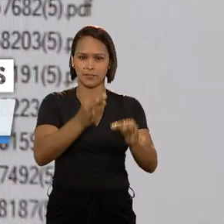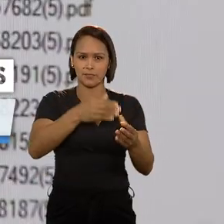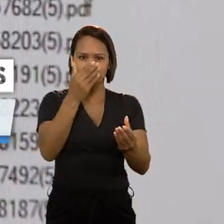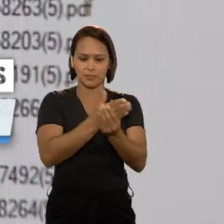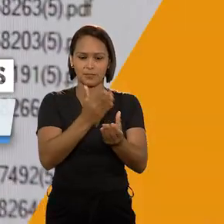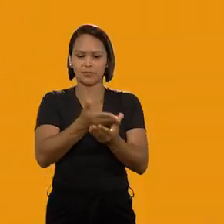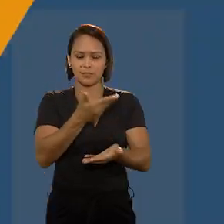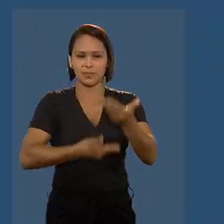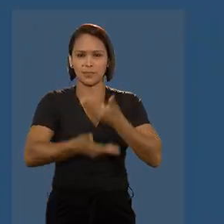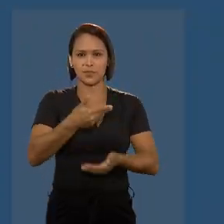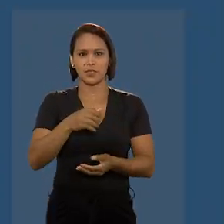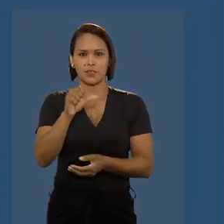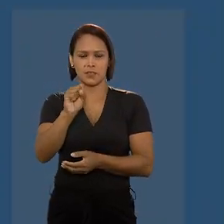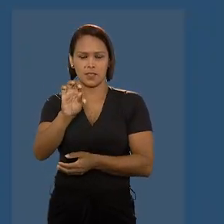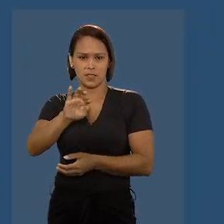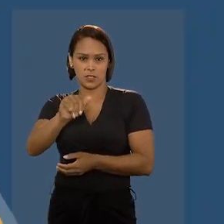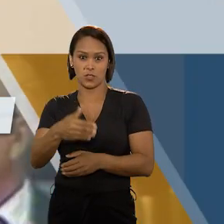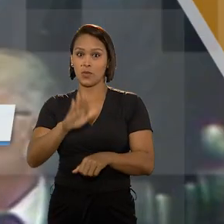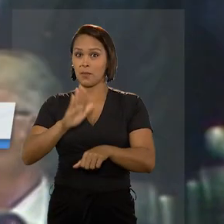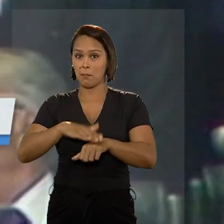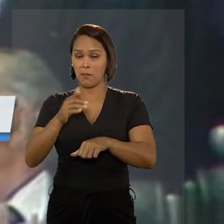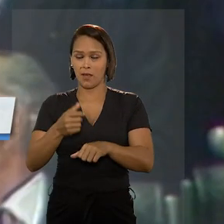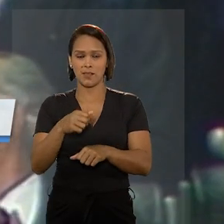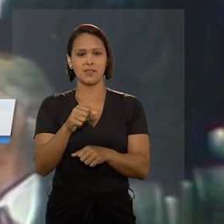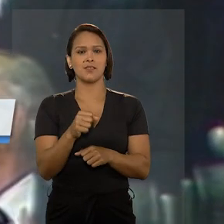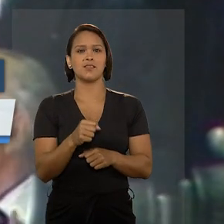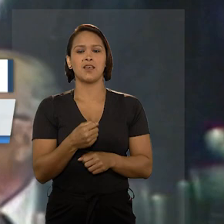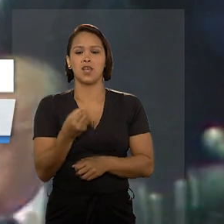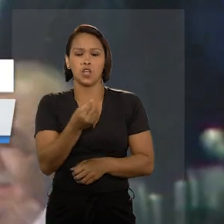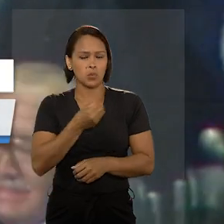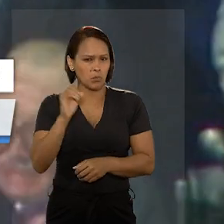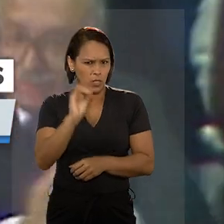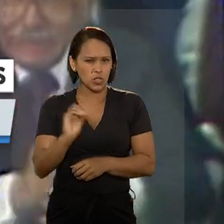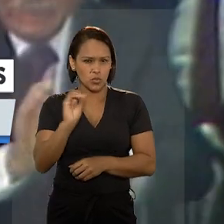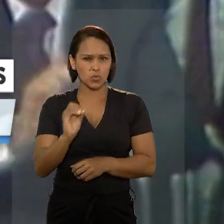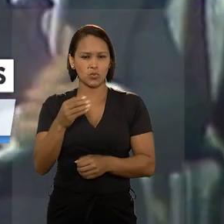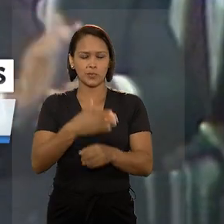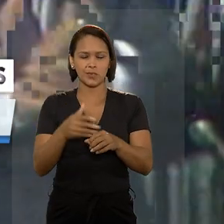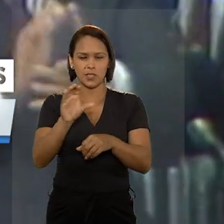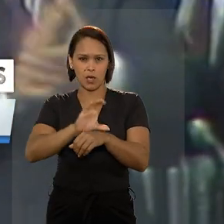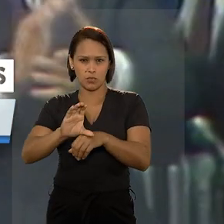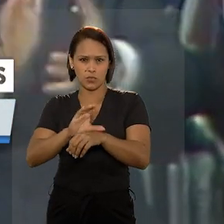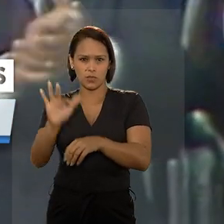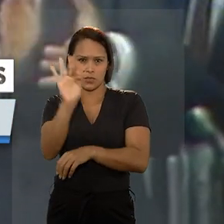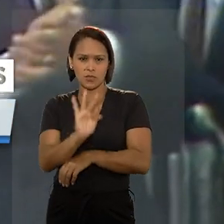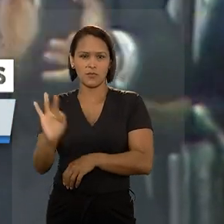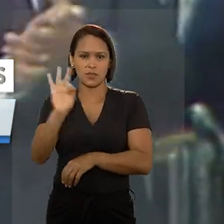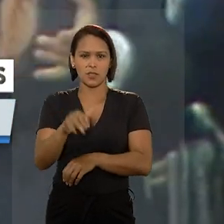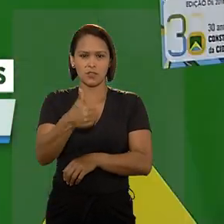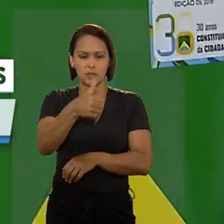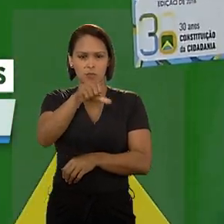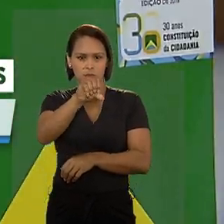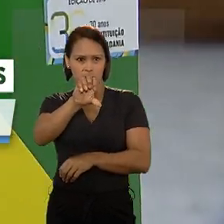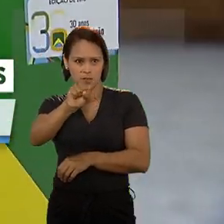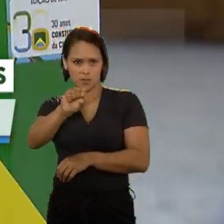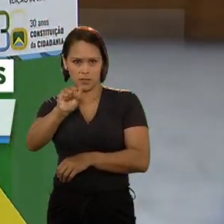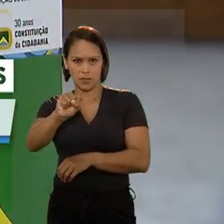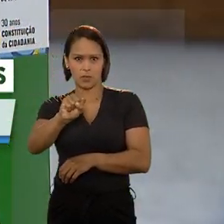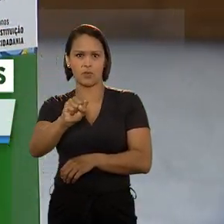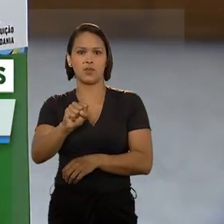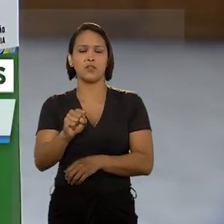tramitam no STJ. E mais, no mês de aniversário da promulgação da Constituição Federal de